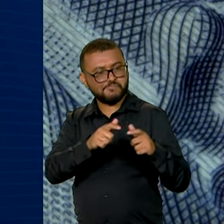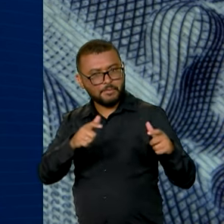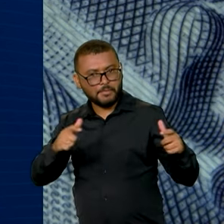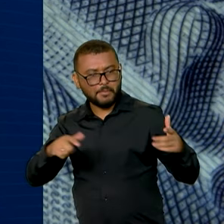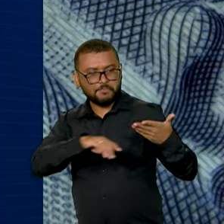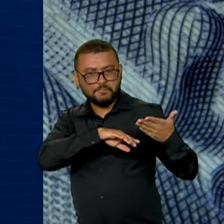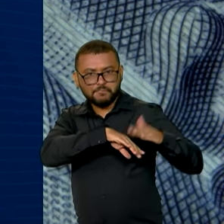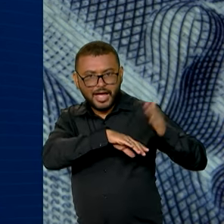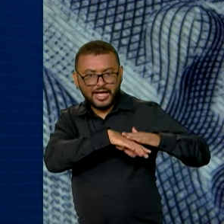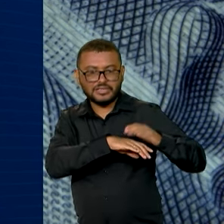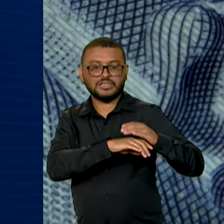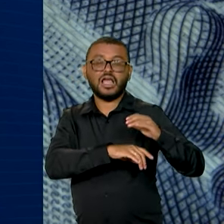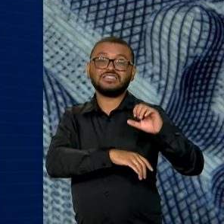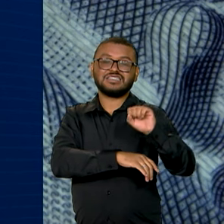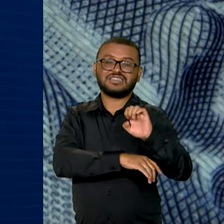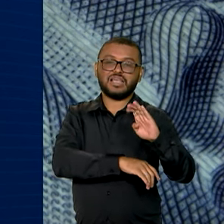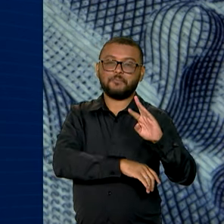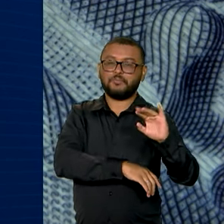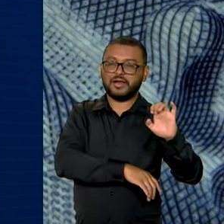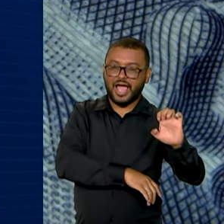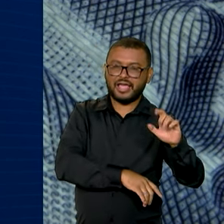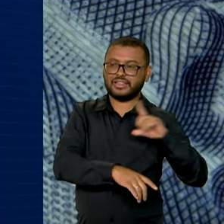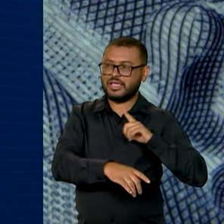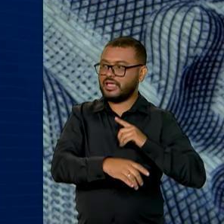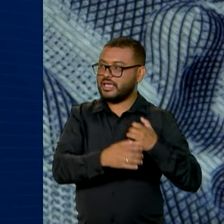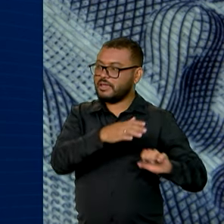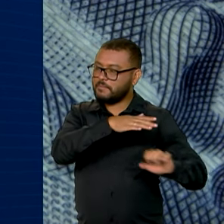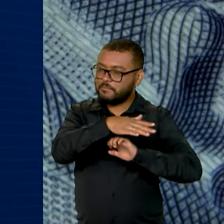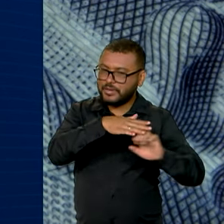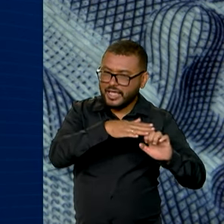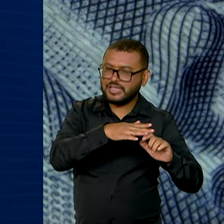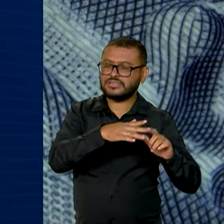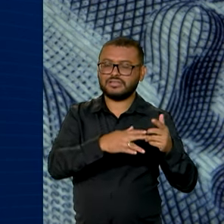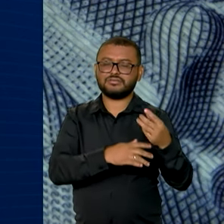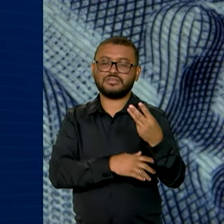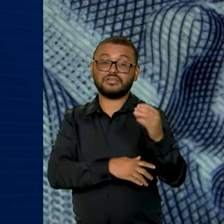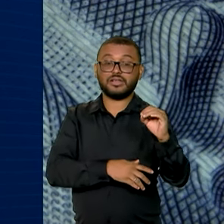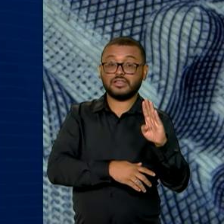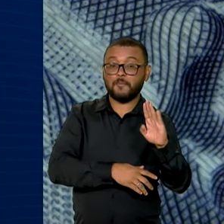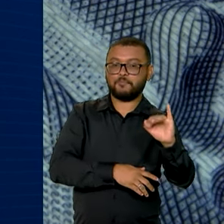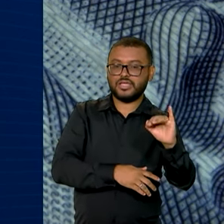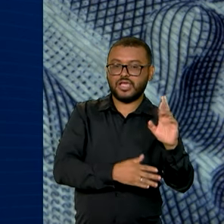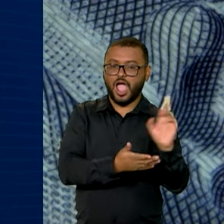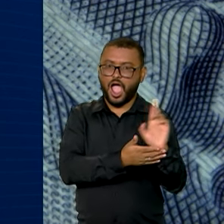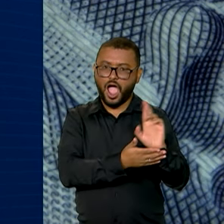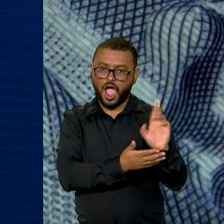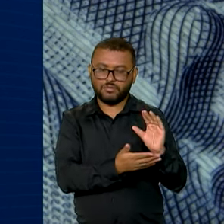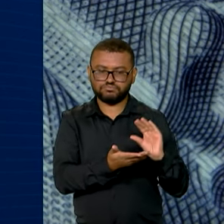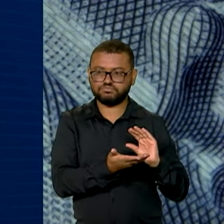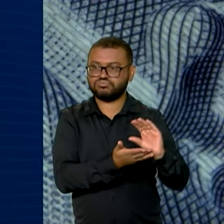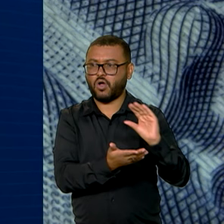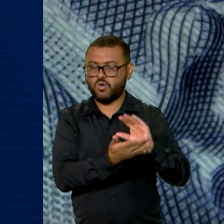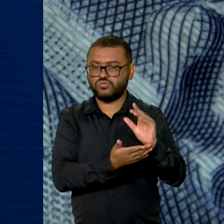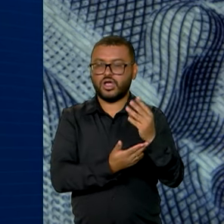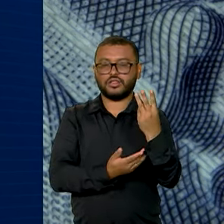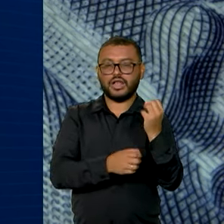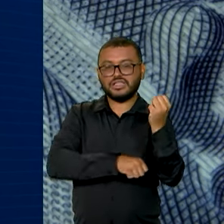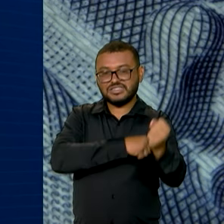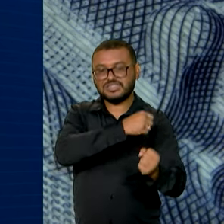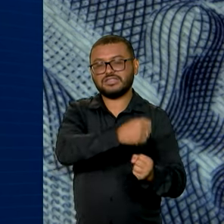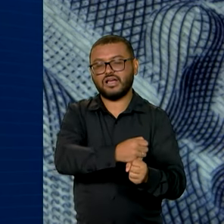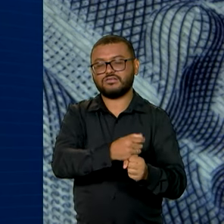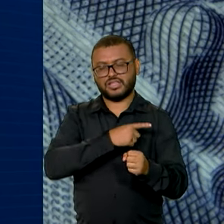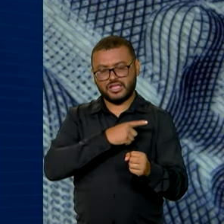linhas de crédito do Sebrae para micro e pequena empresa com 30 bilhões de reais em crédito nos próximos três anos e a